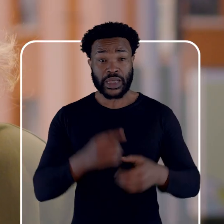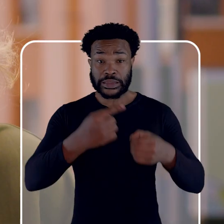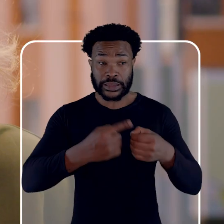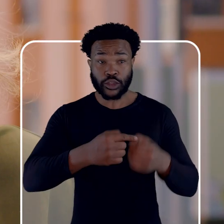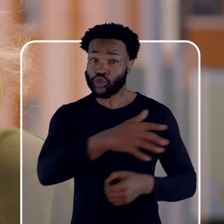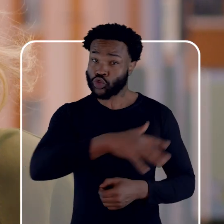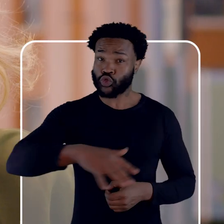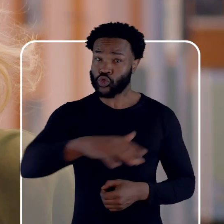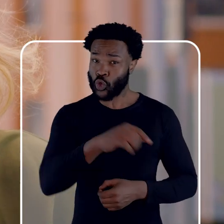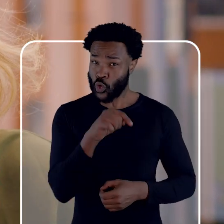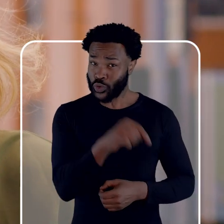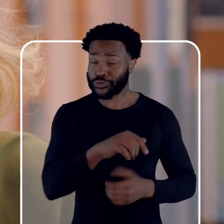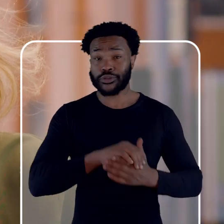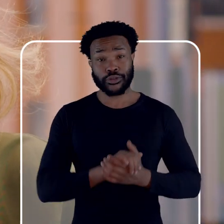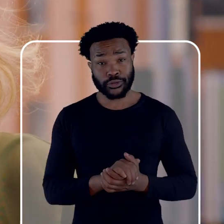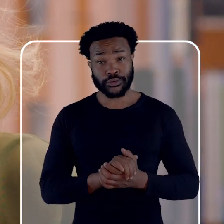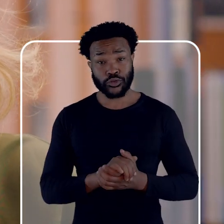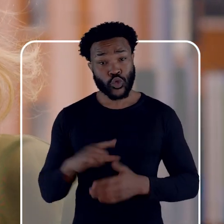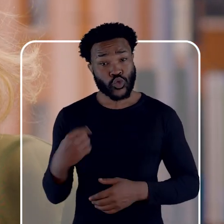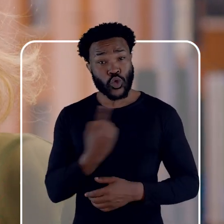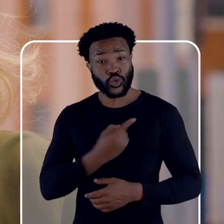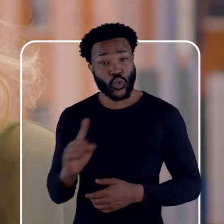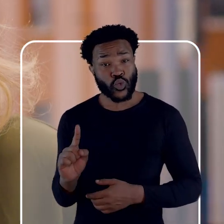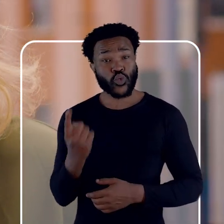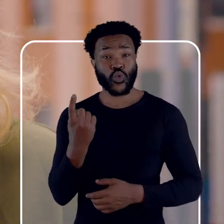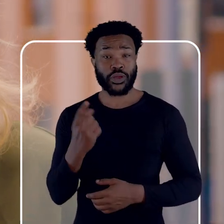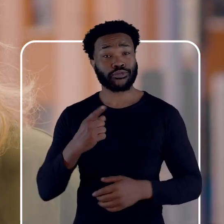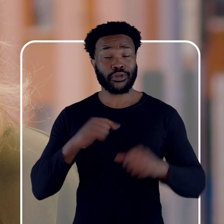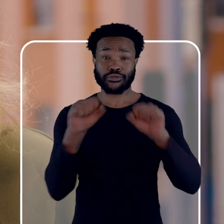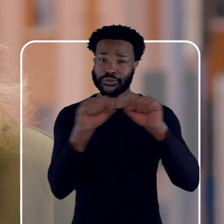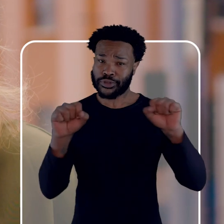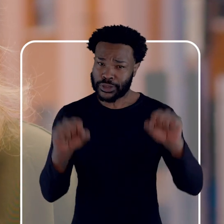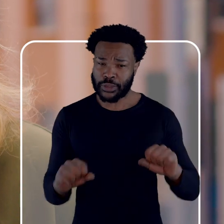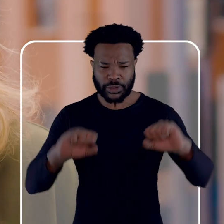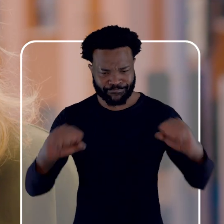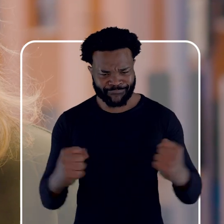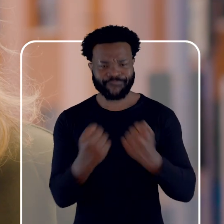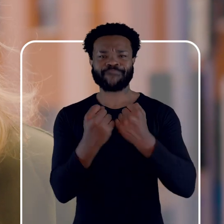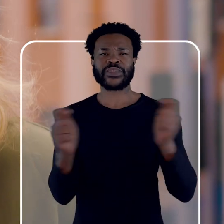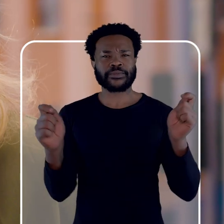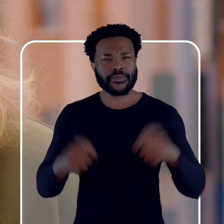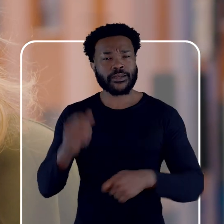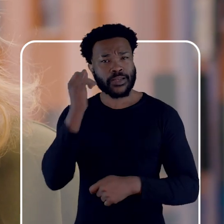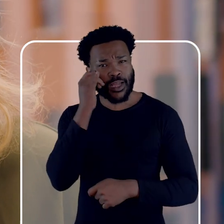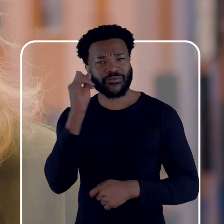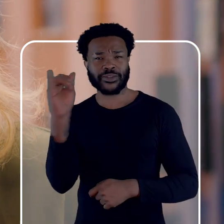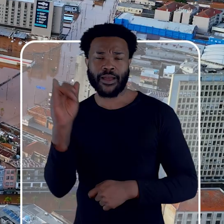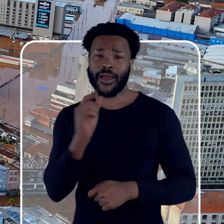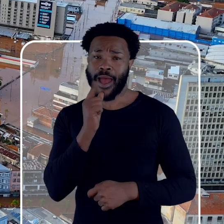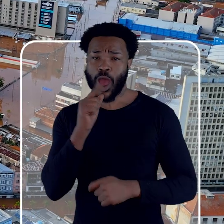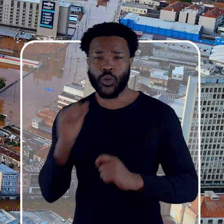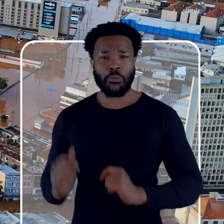De todas as cidades da região metropolitana, nós éramos a única com um sistema robusto e capaz de